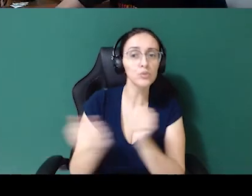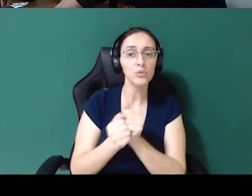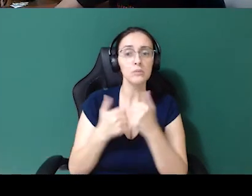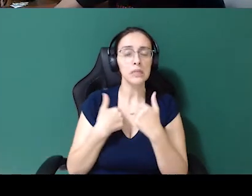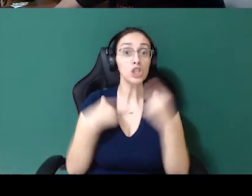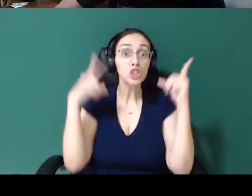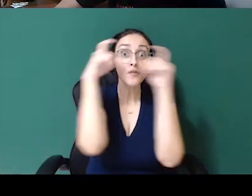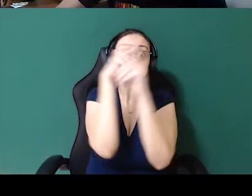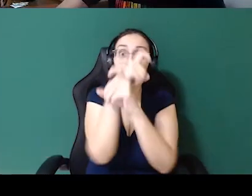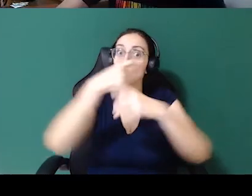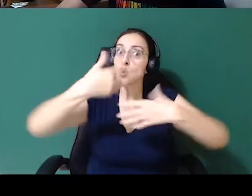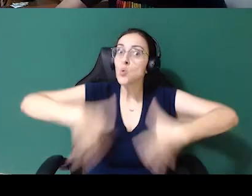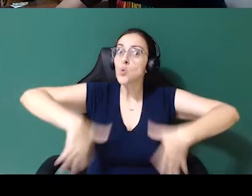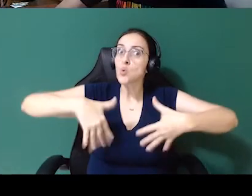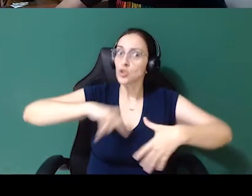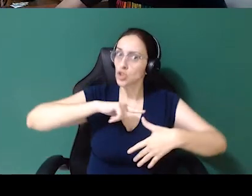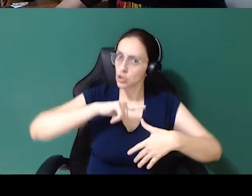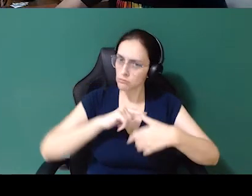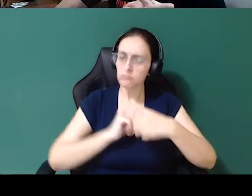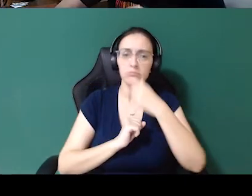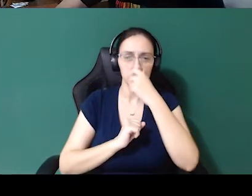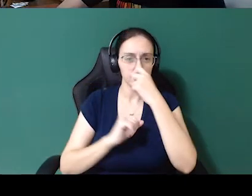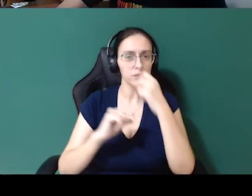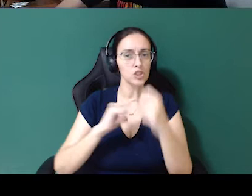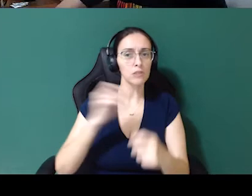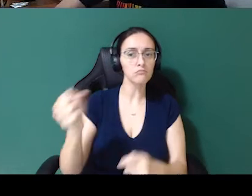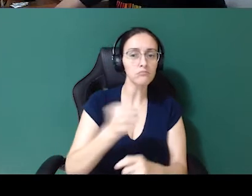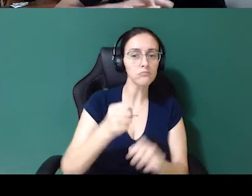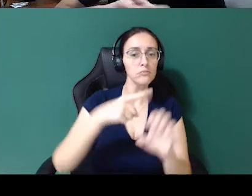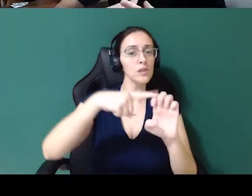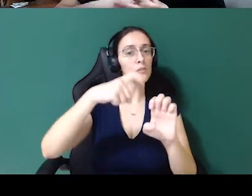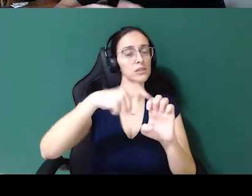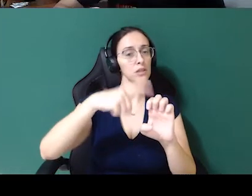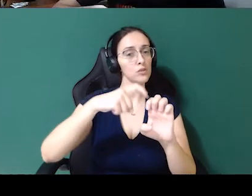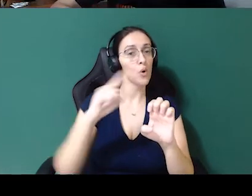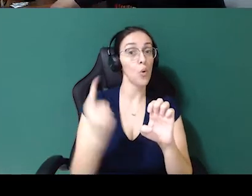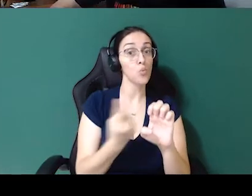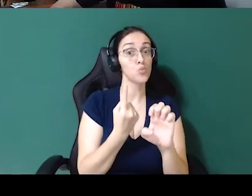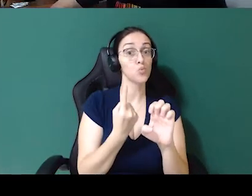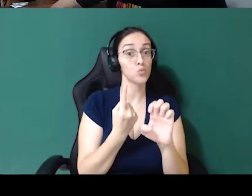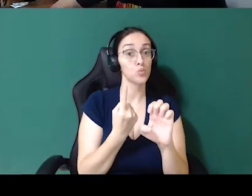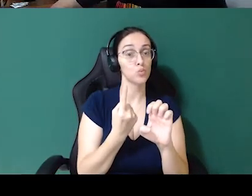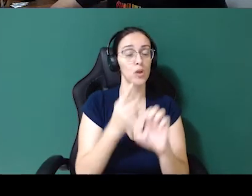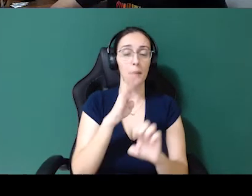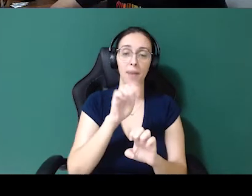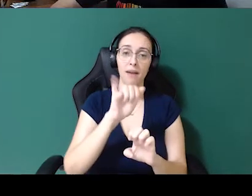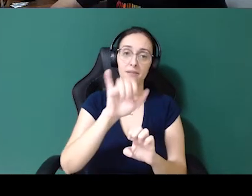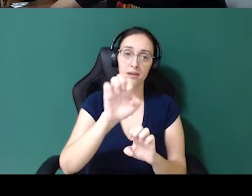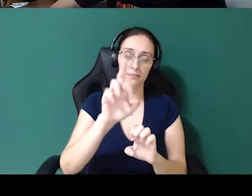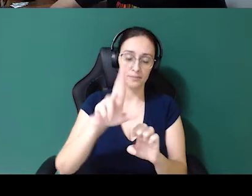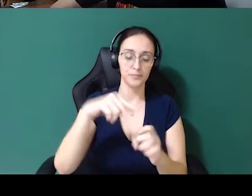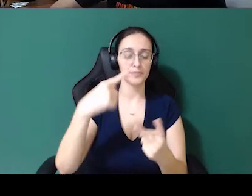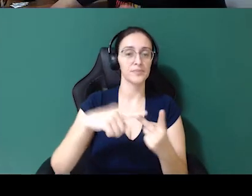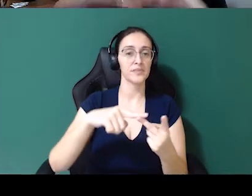a gente teve muita dificuldade. Tinha um empresário, um executivo da Bayer, tinha uma